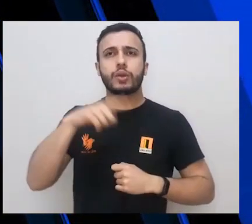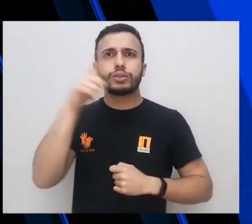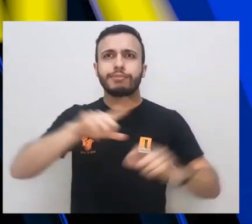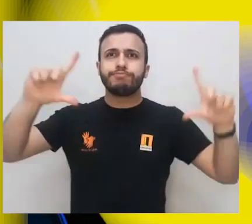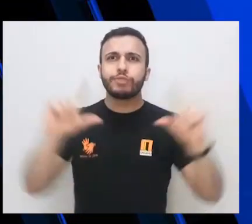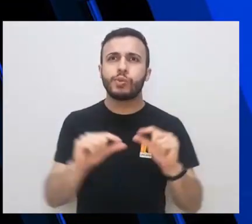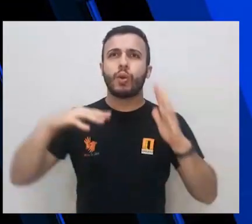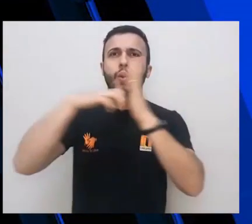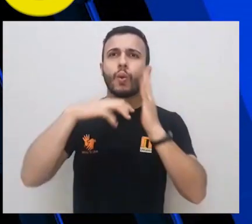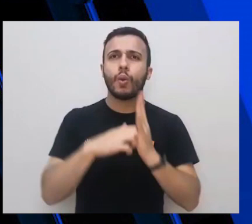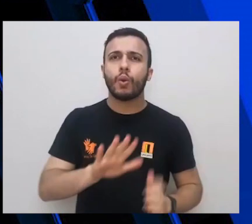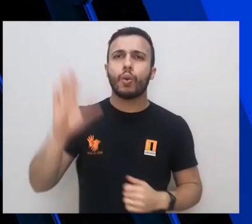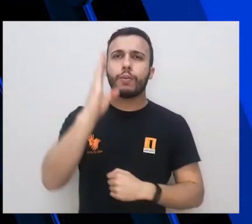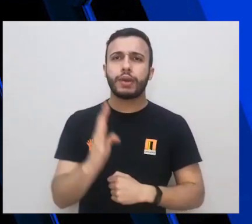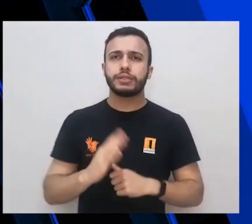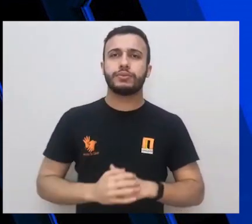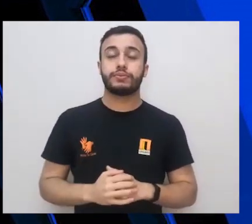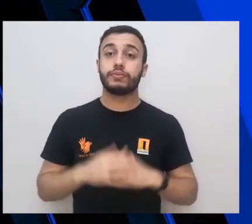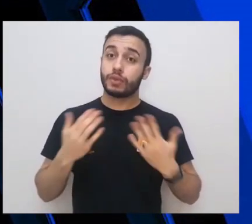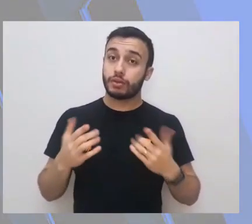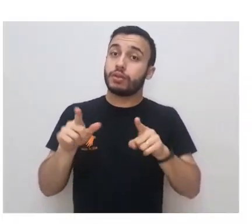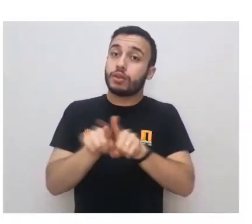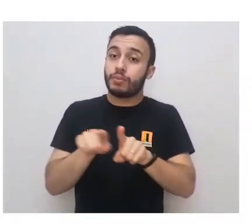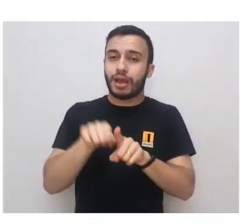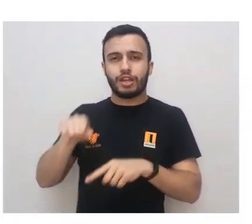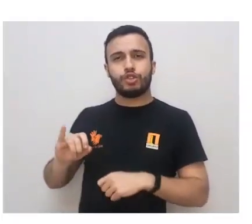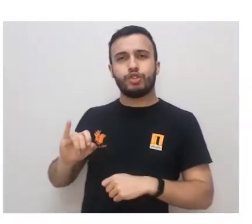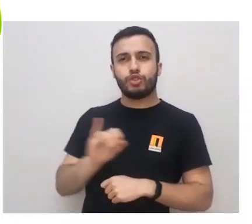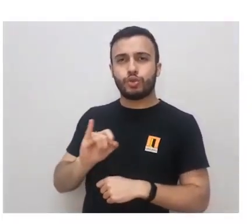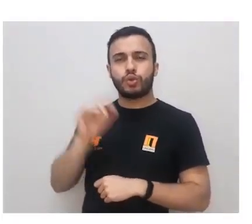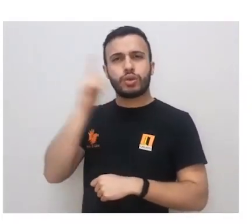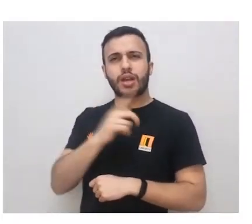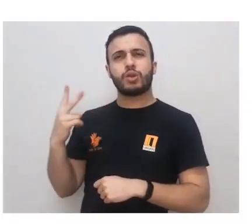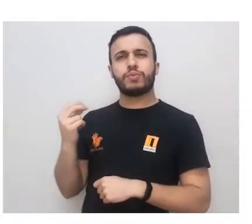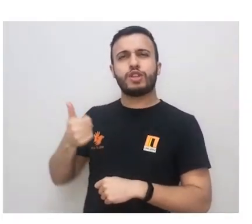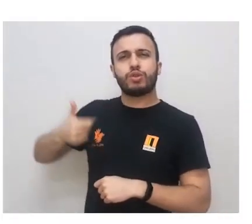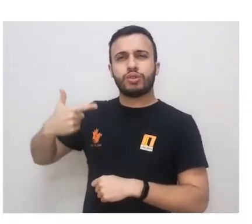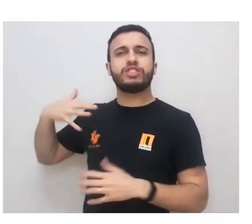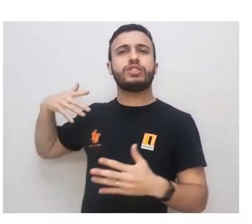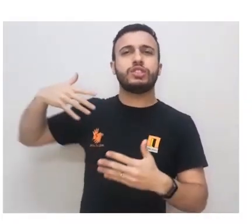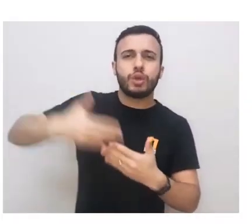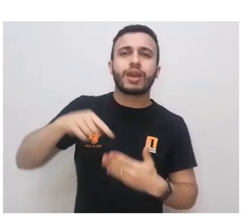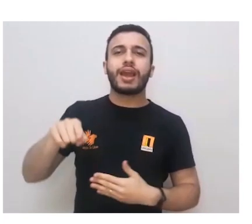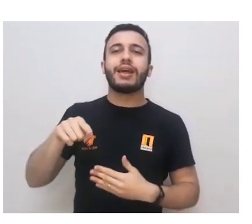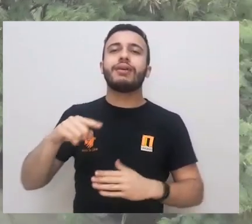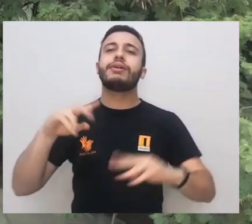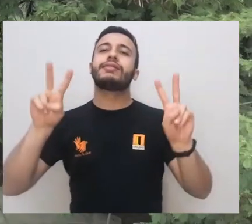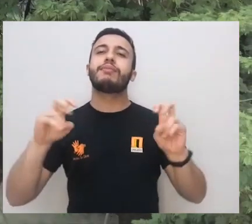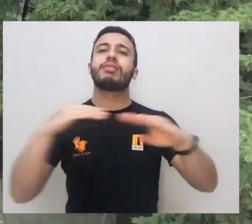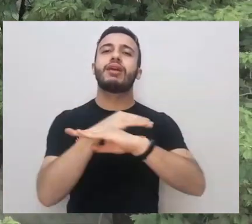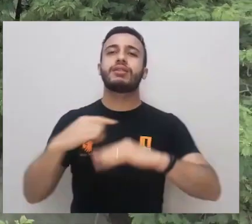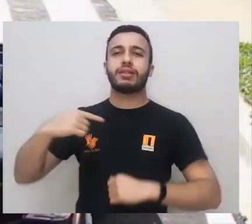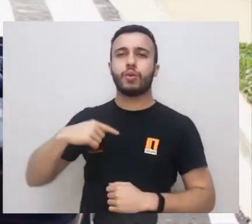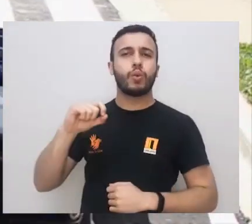sensibilizar para reduzir o número de acidentes no trânsito no Brasil. Além disso, o Instituto realiza desde 2012 o Trânsito e Eu, um